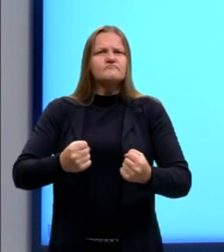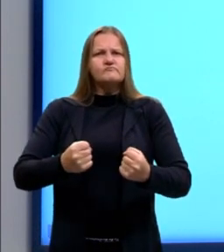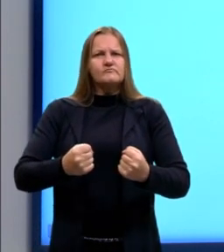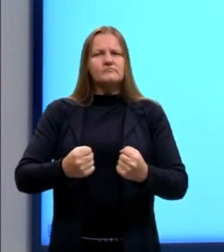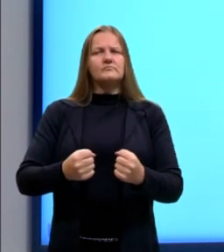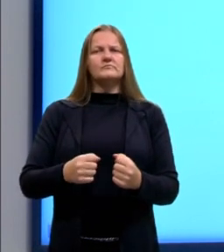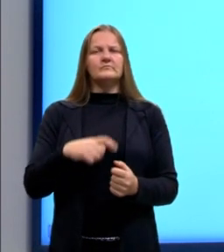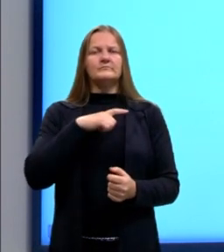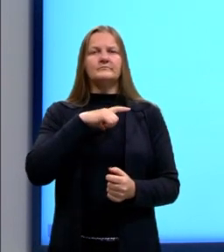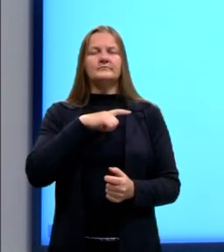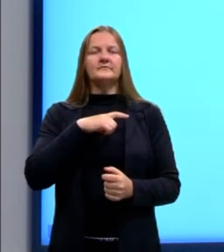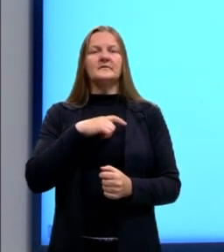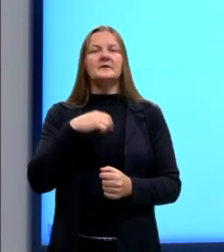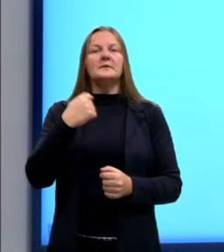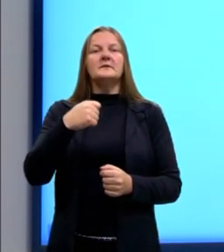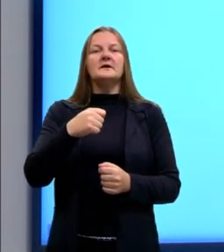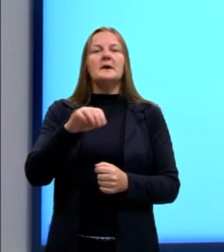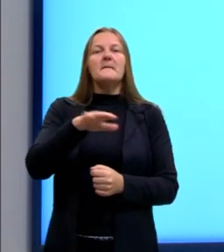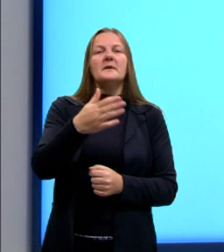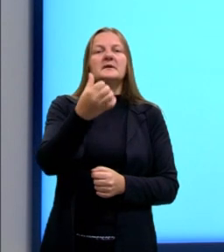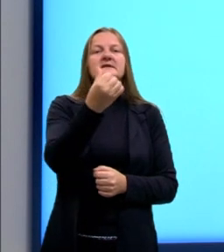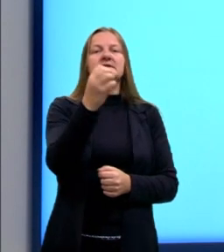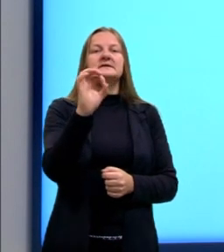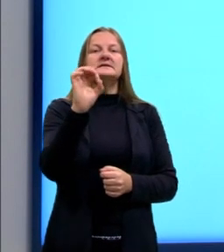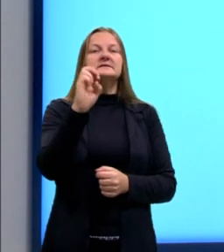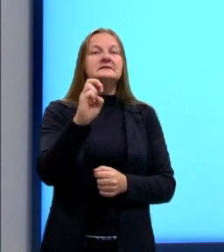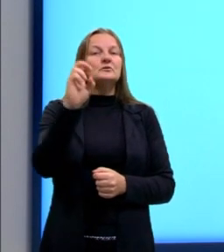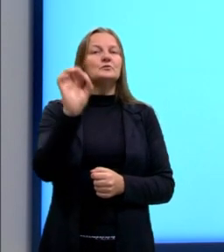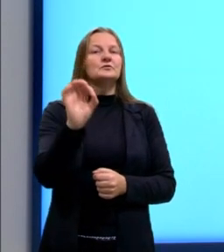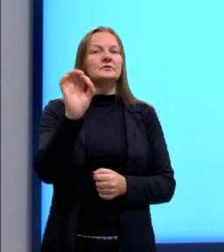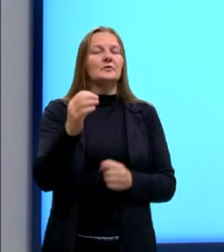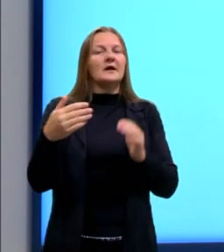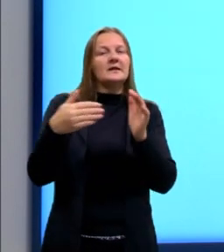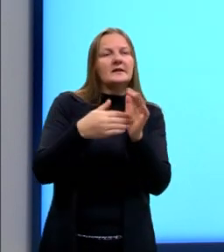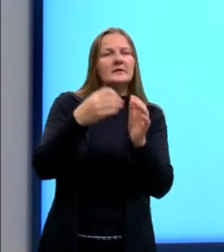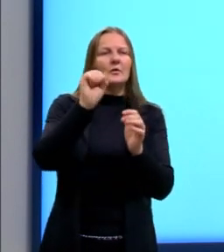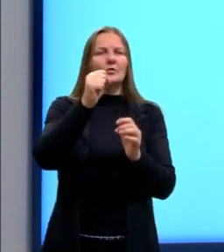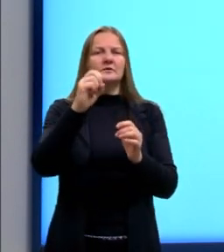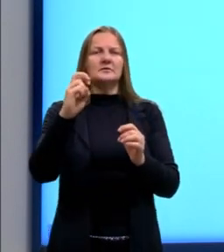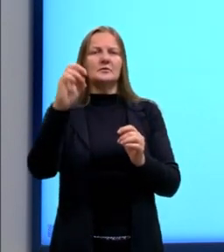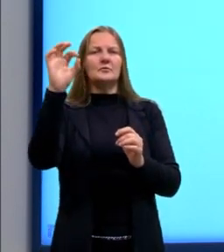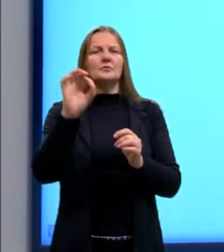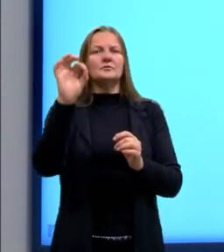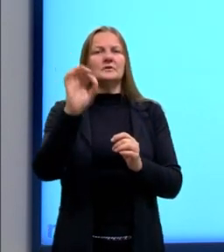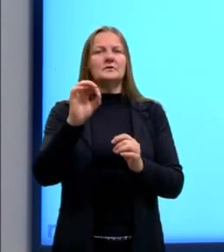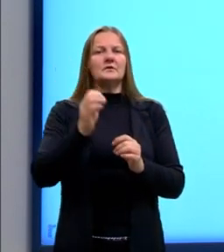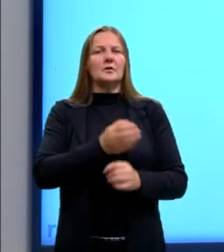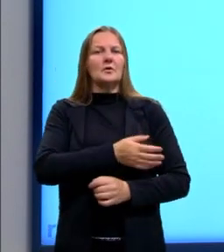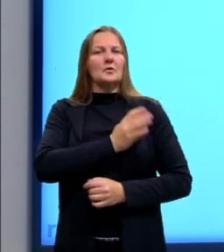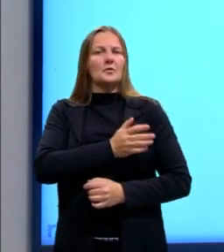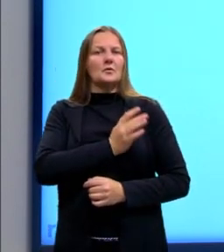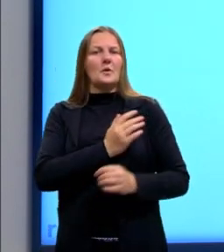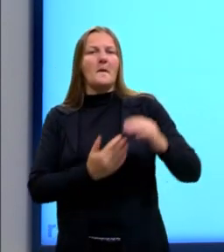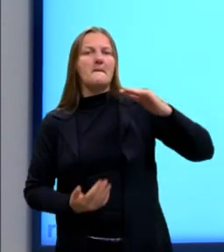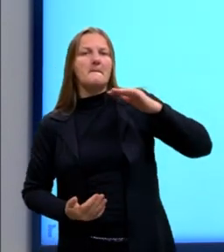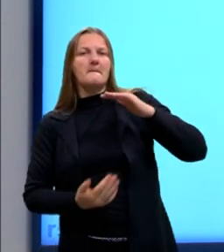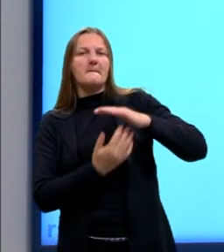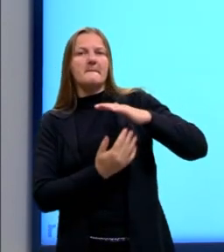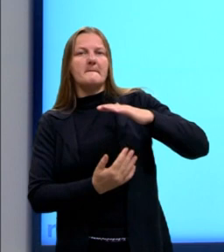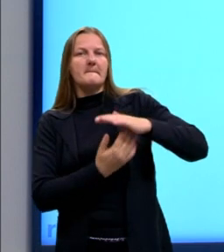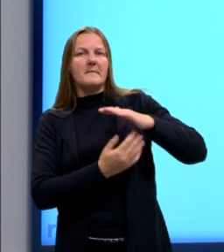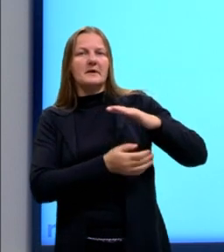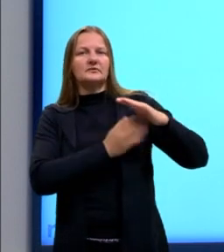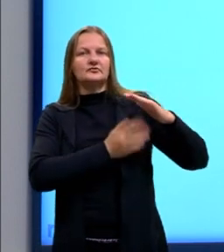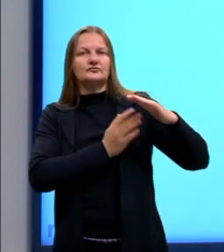deve ficar entre 65% e 85% da frequência máxima. Só que